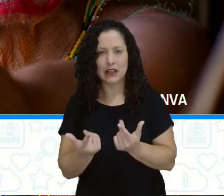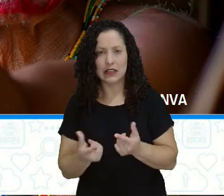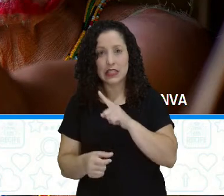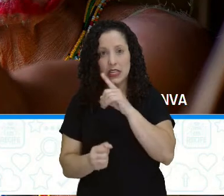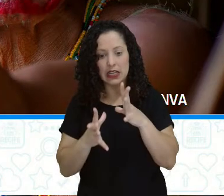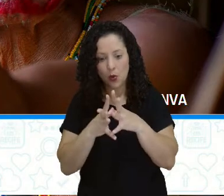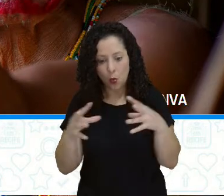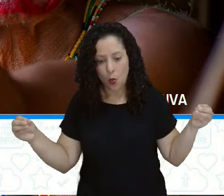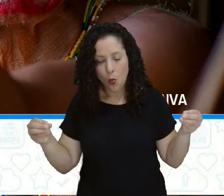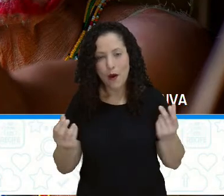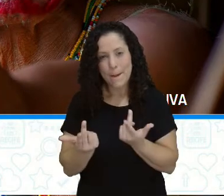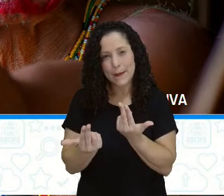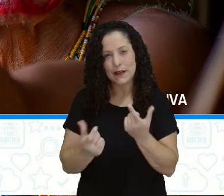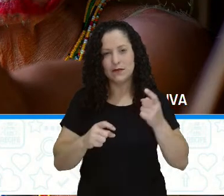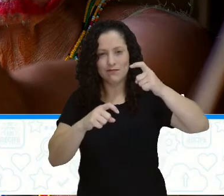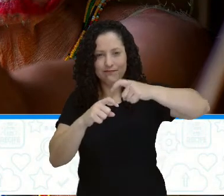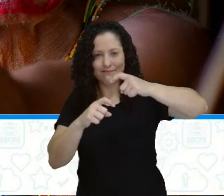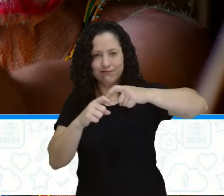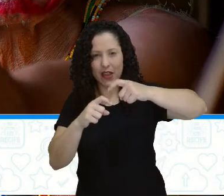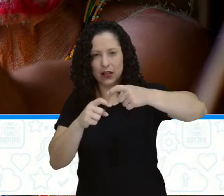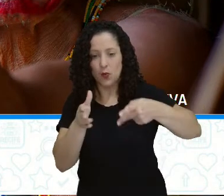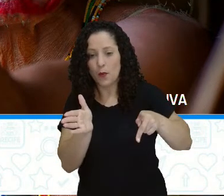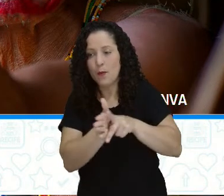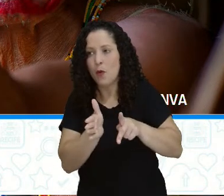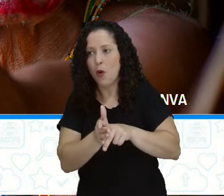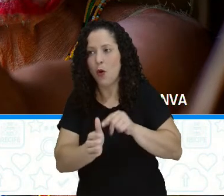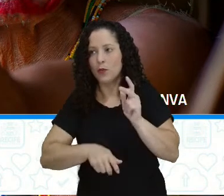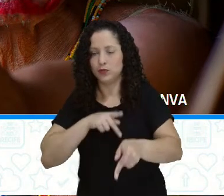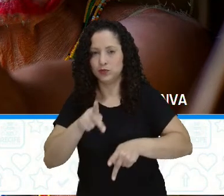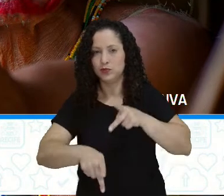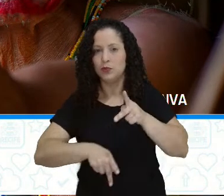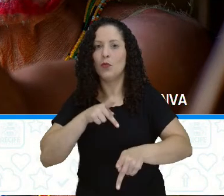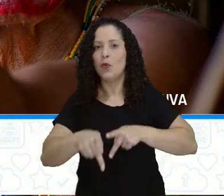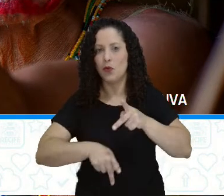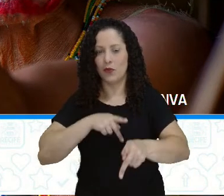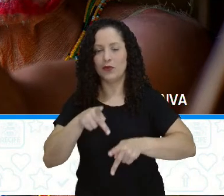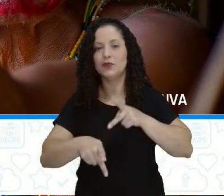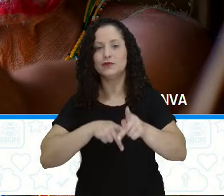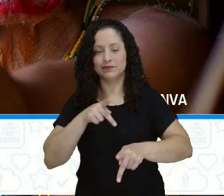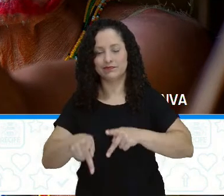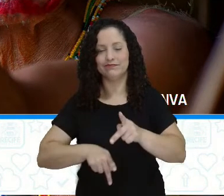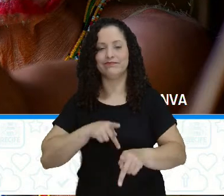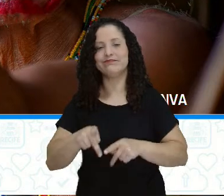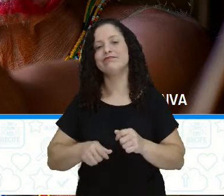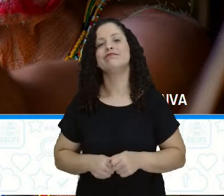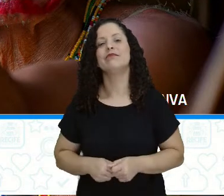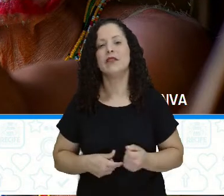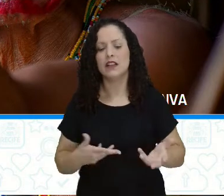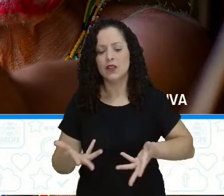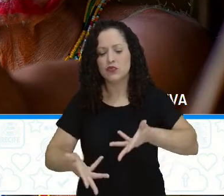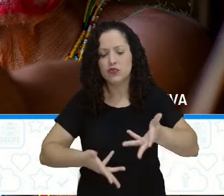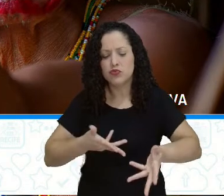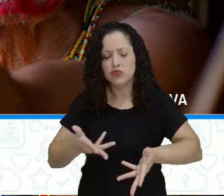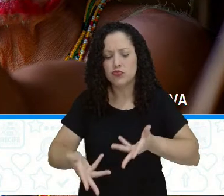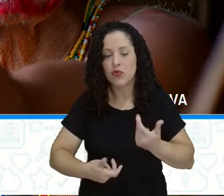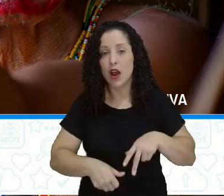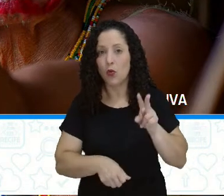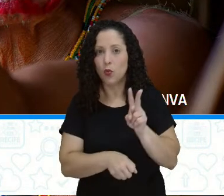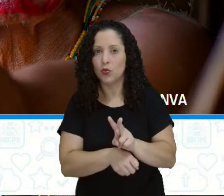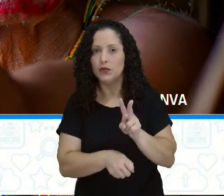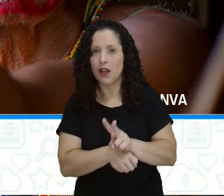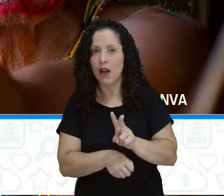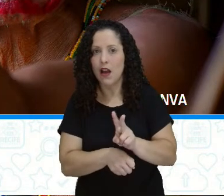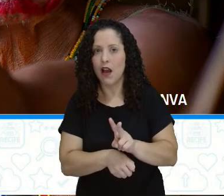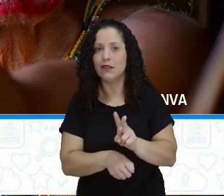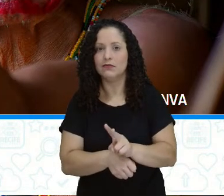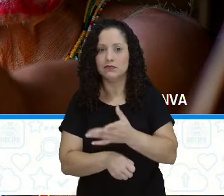médico, não é, da aldeia. E ele trata, ele trata as pessoas da aldeia, não é, com